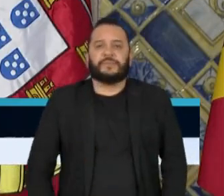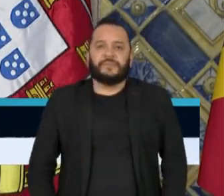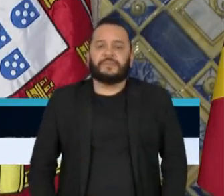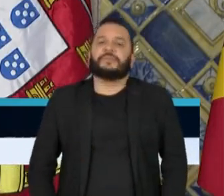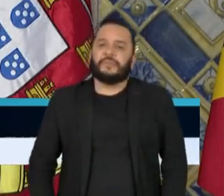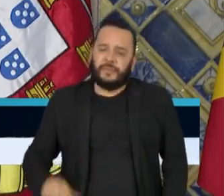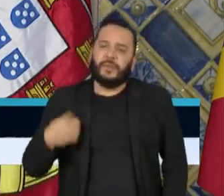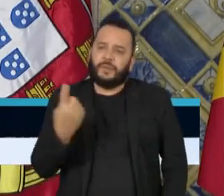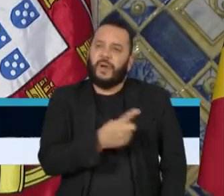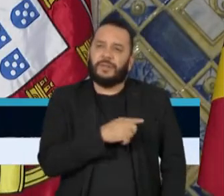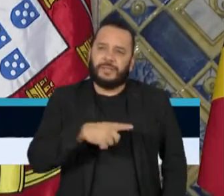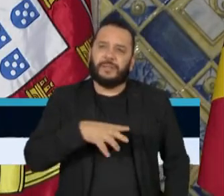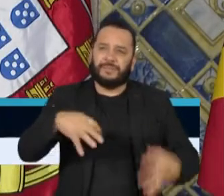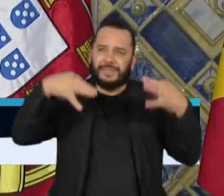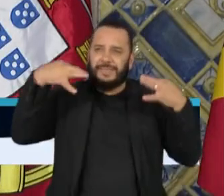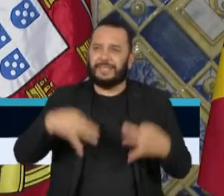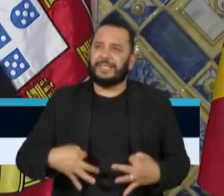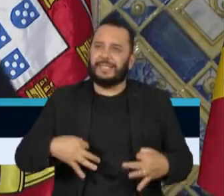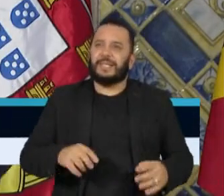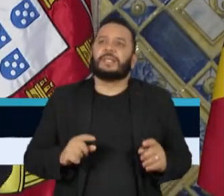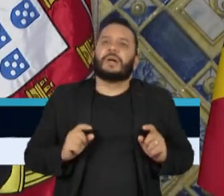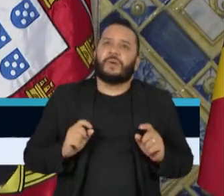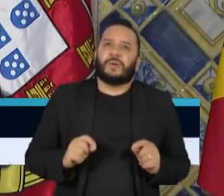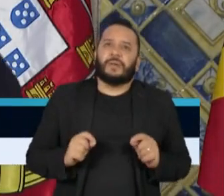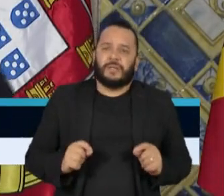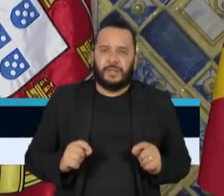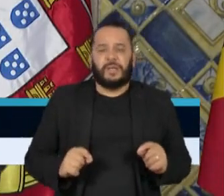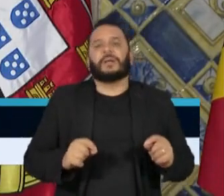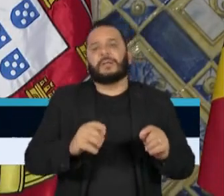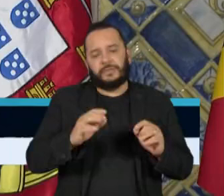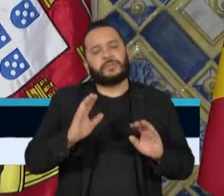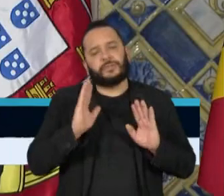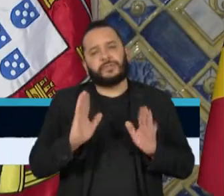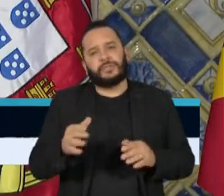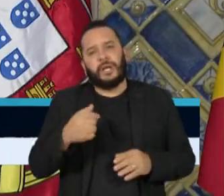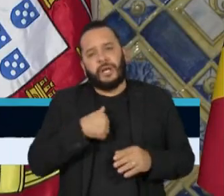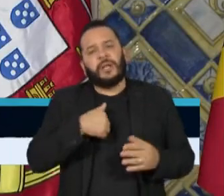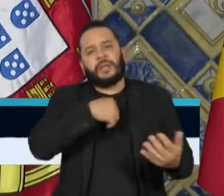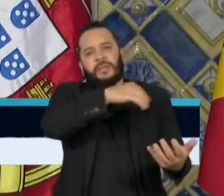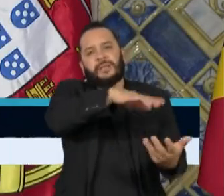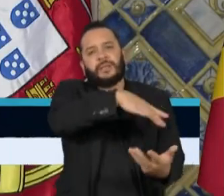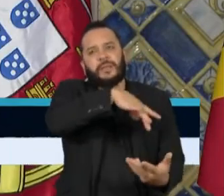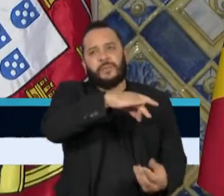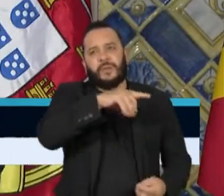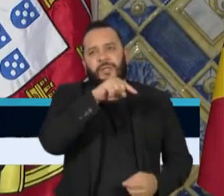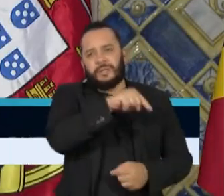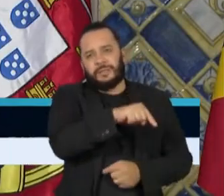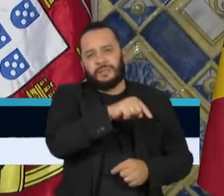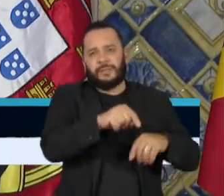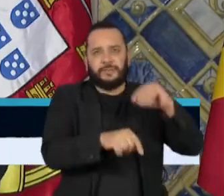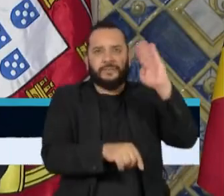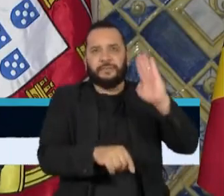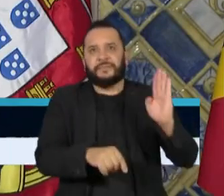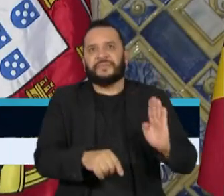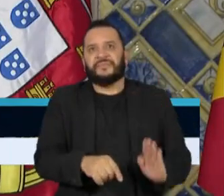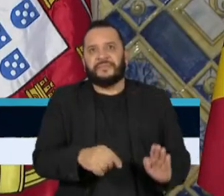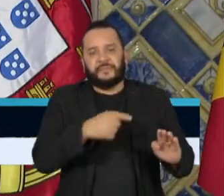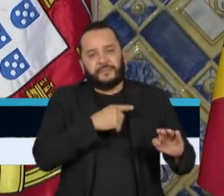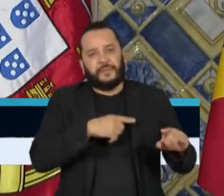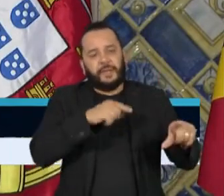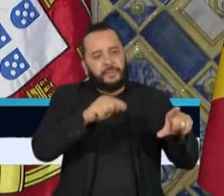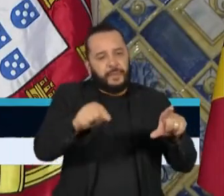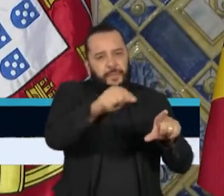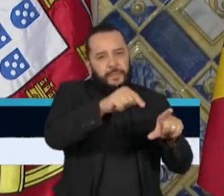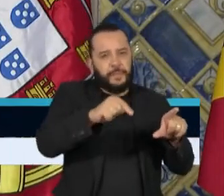tem a certeza de que a mesma lisura, o mesmo espírito democrático, que caracterizou o